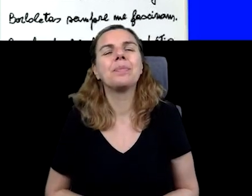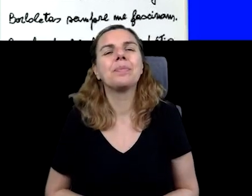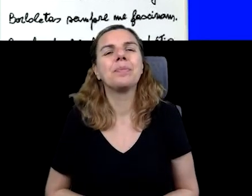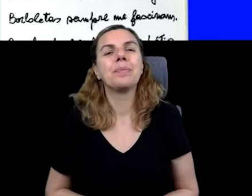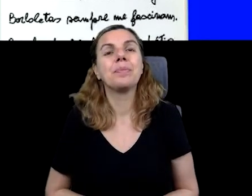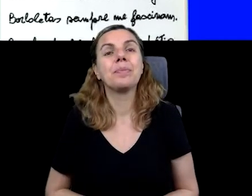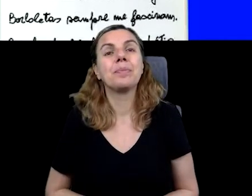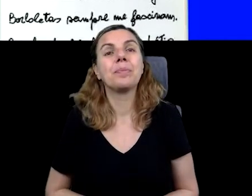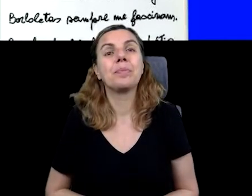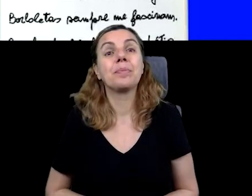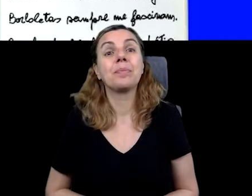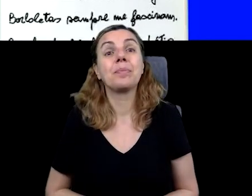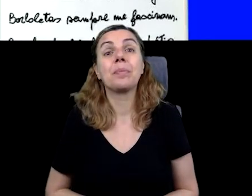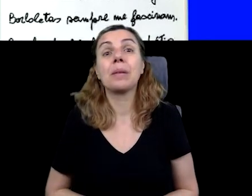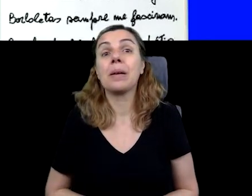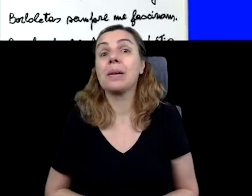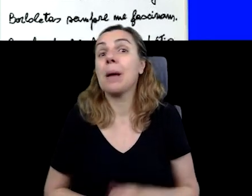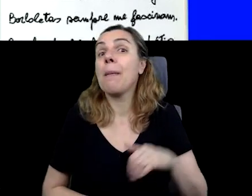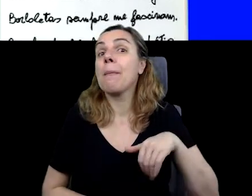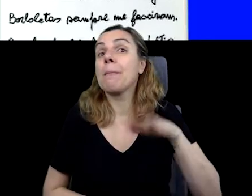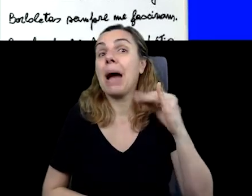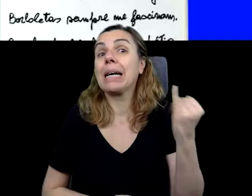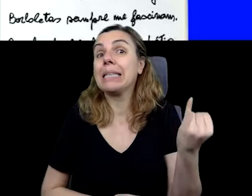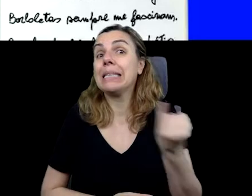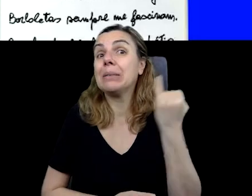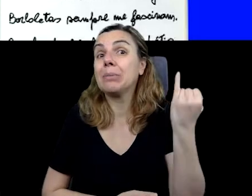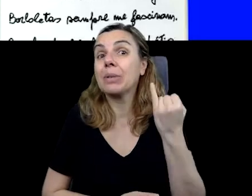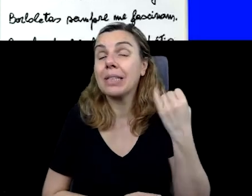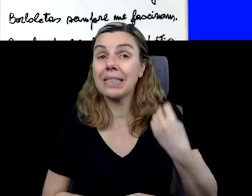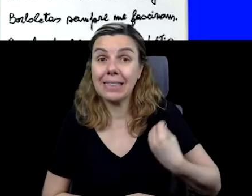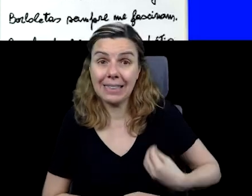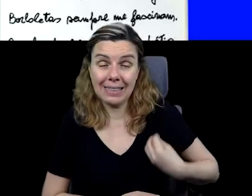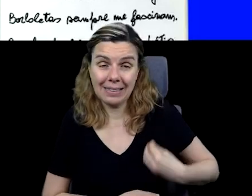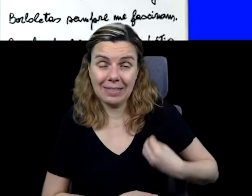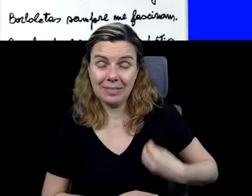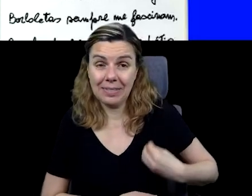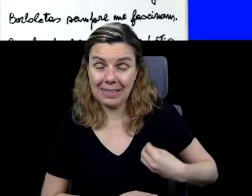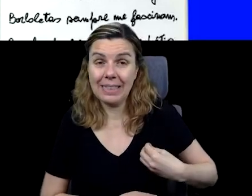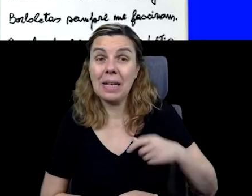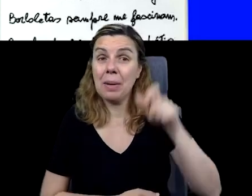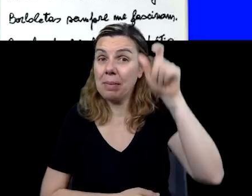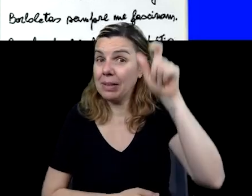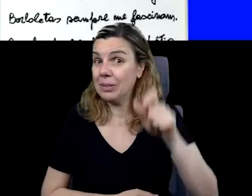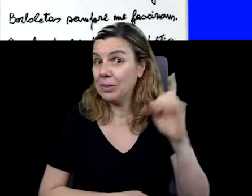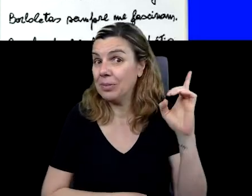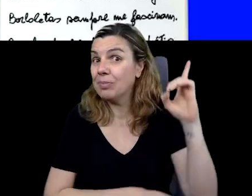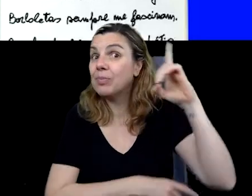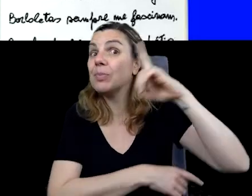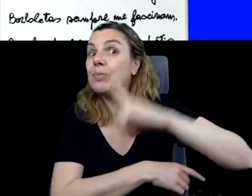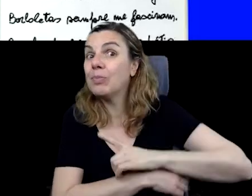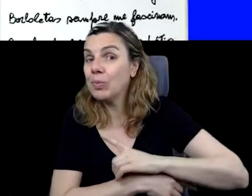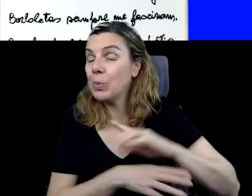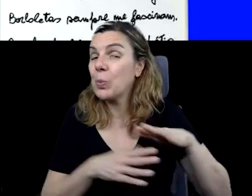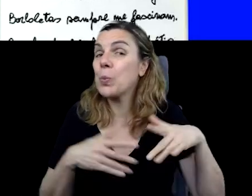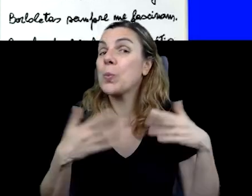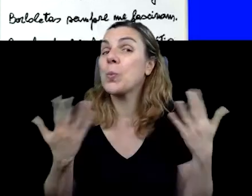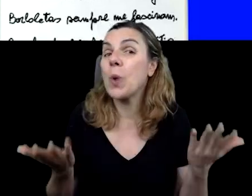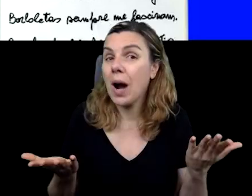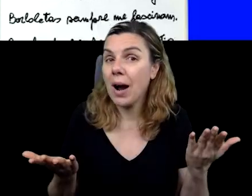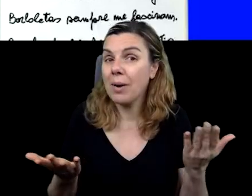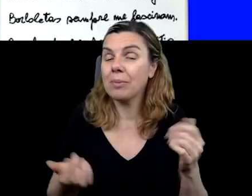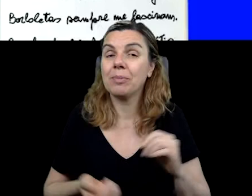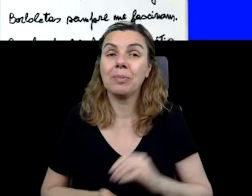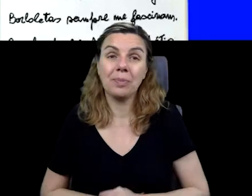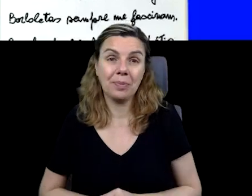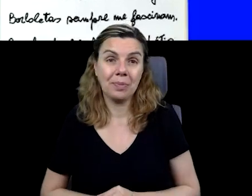A página mais importante da vida das pessoas, não a página, mas a